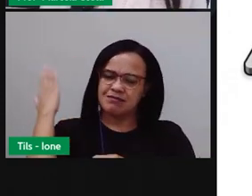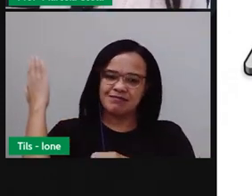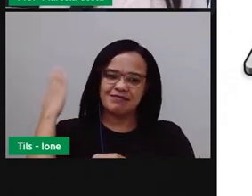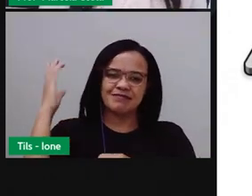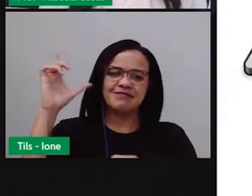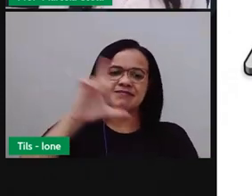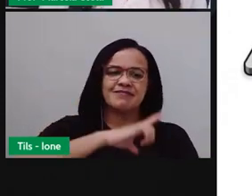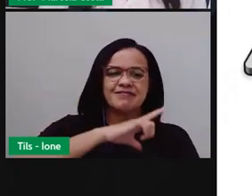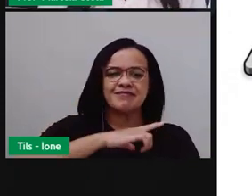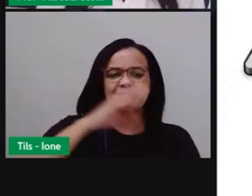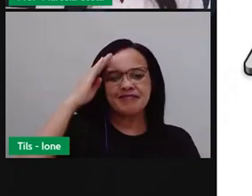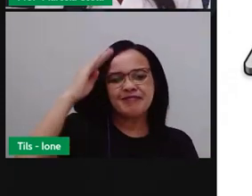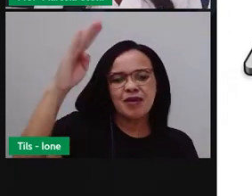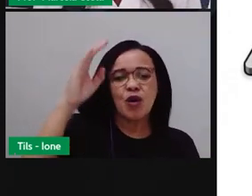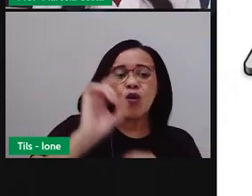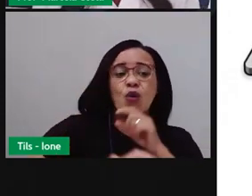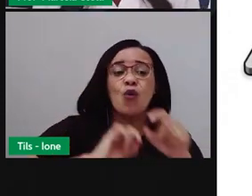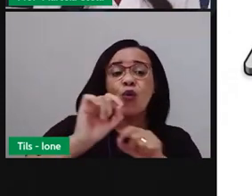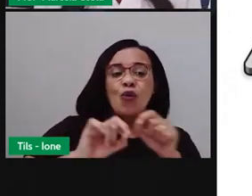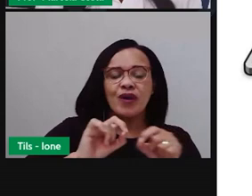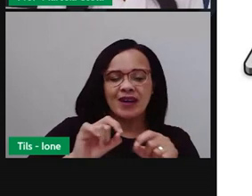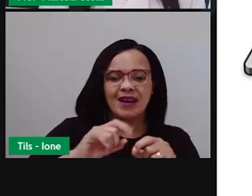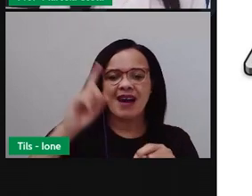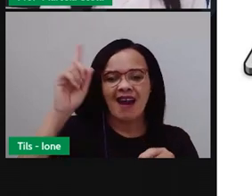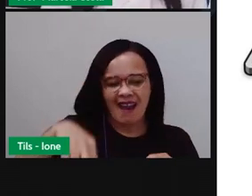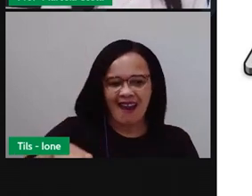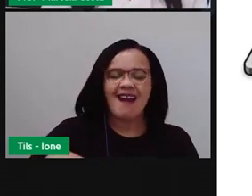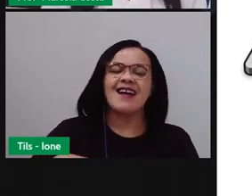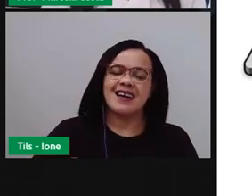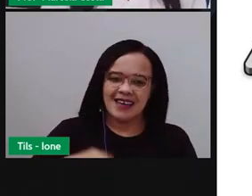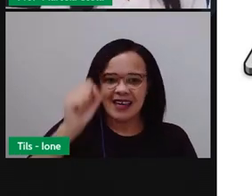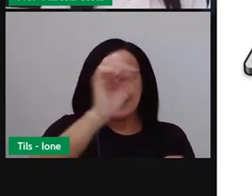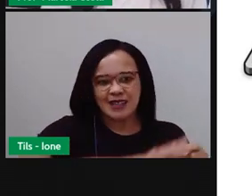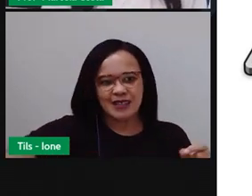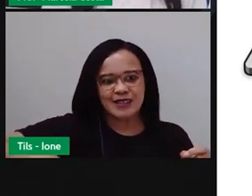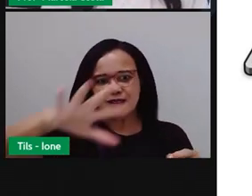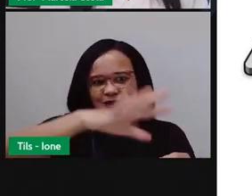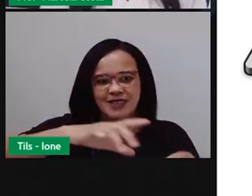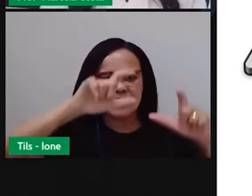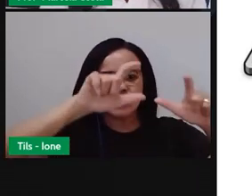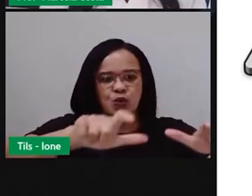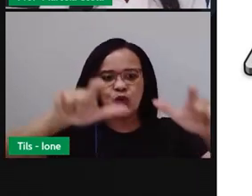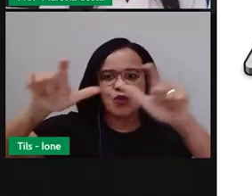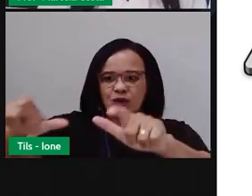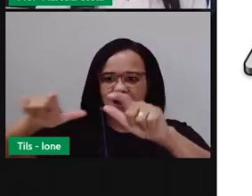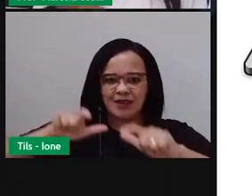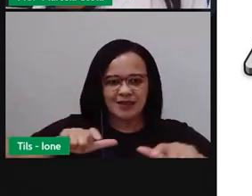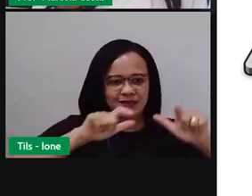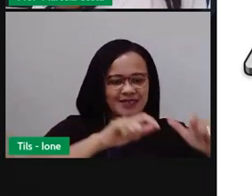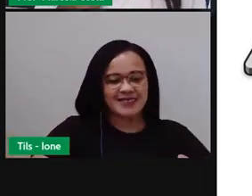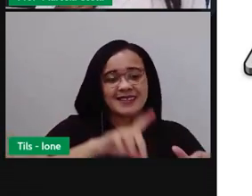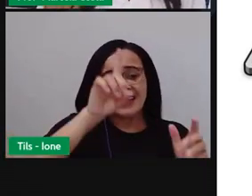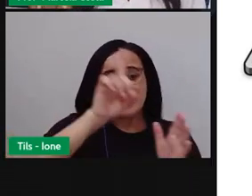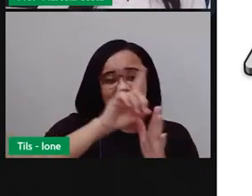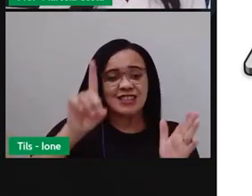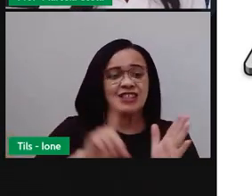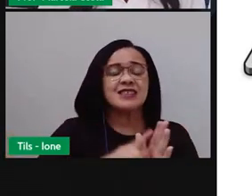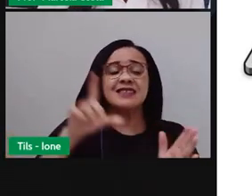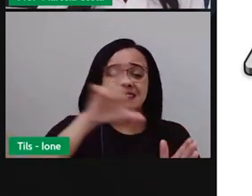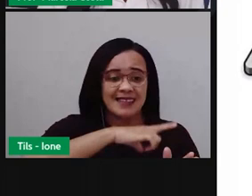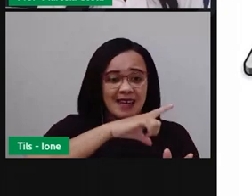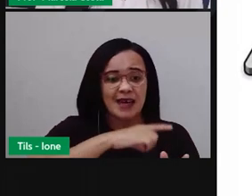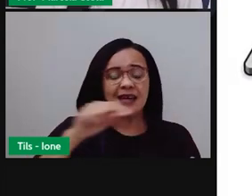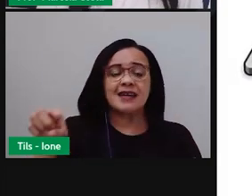nos distritos, nos distritos de Maria Quitéria, nos distritos de